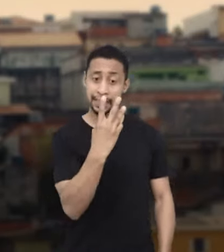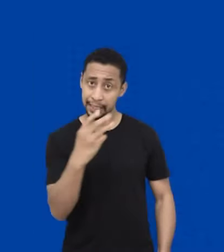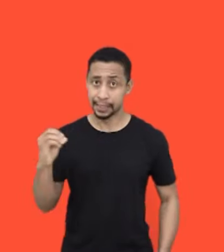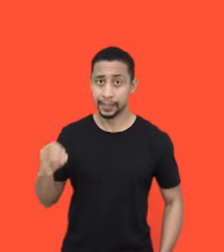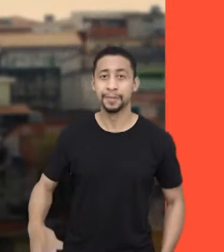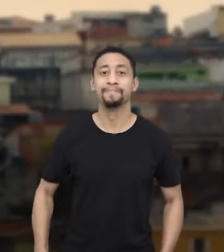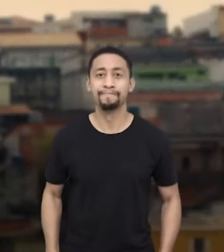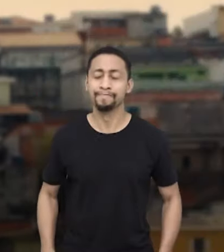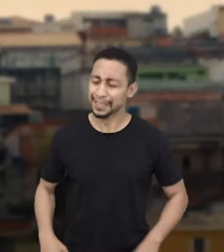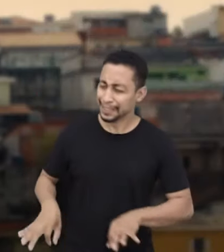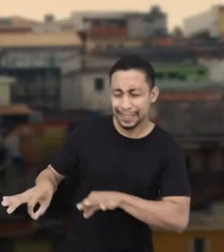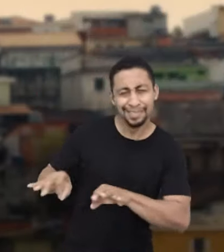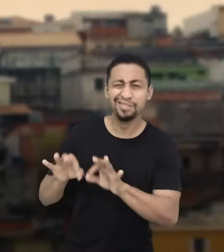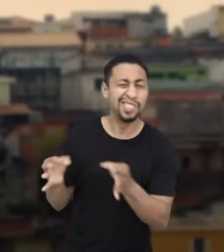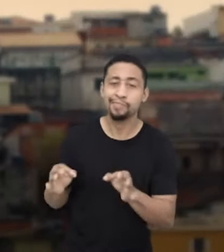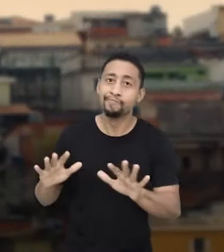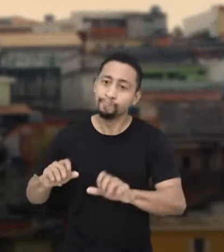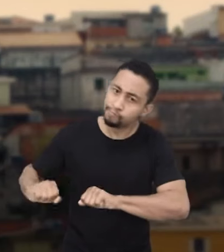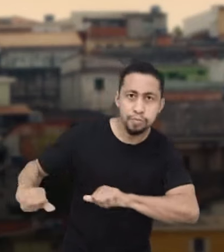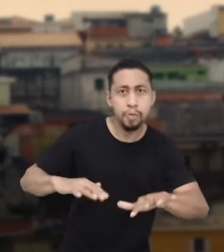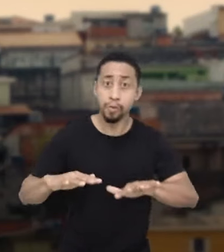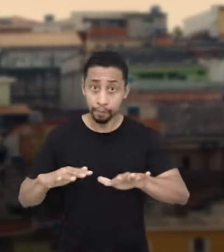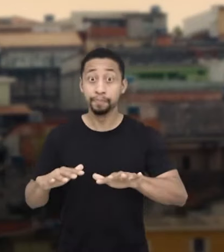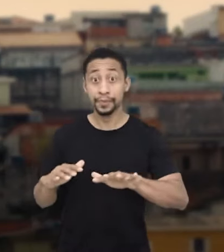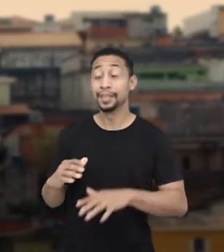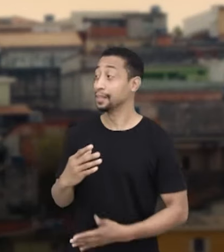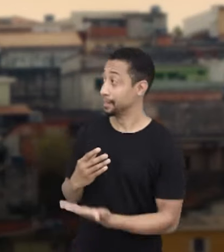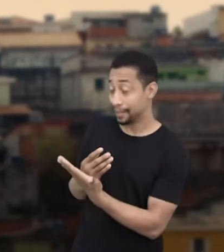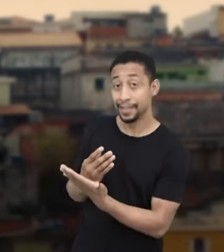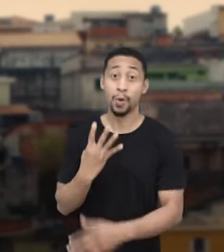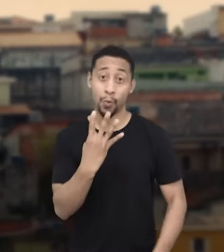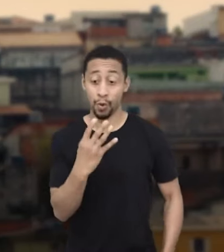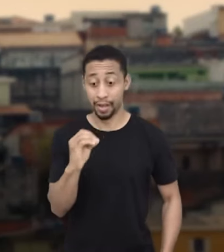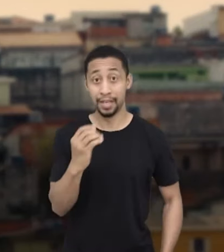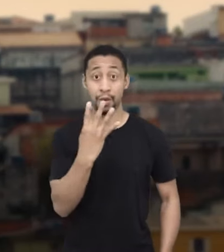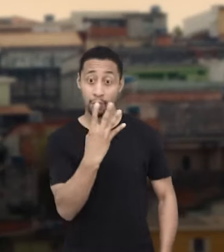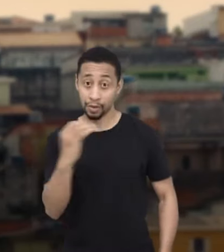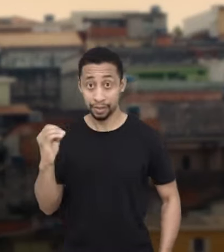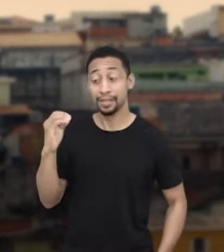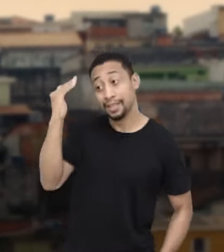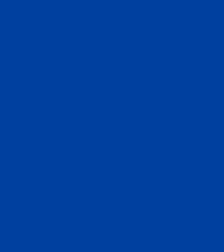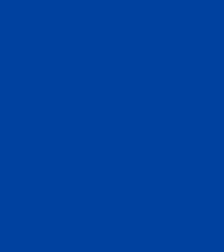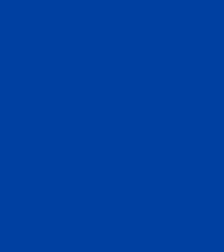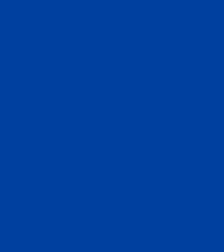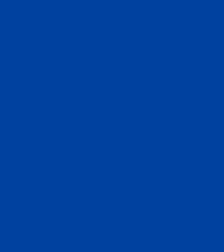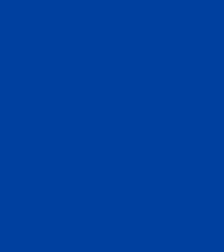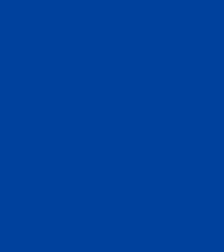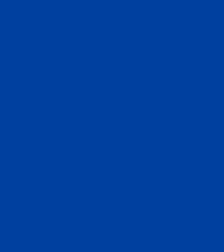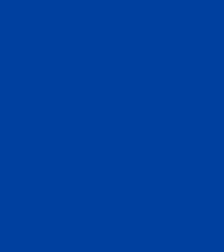300. Mais que uma candidatura, somos um movimento. Renata Falzone, 40, 400. Tabata, 40.